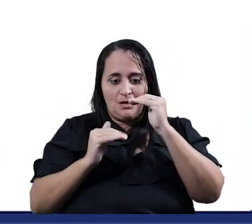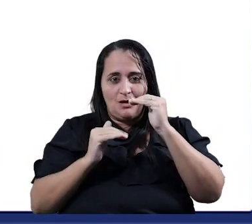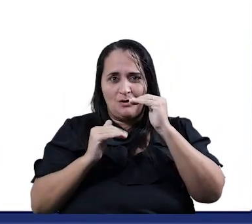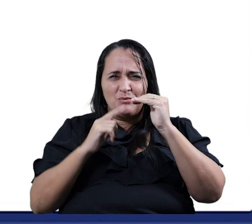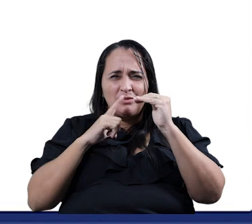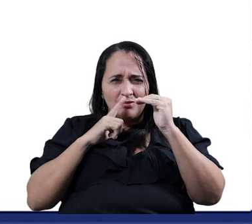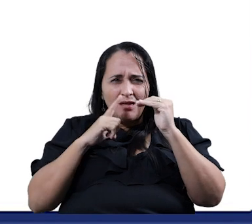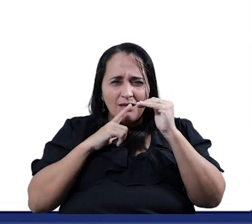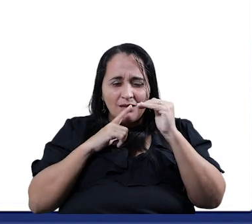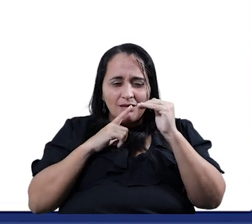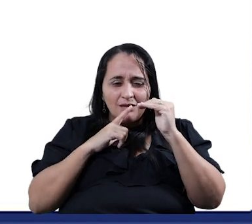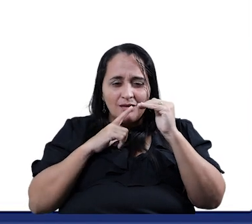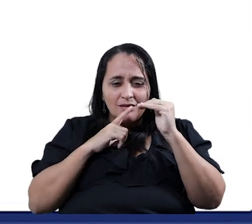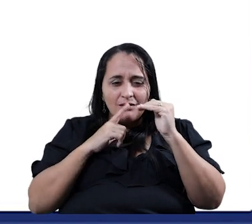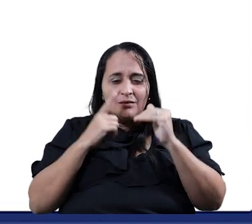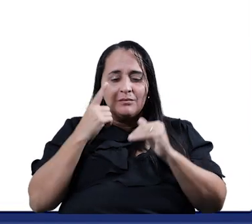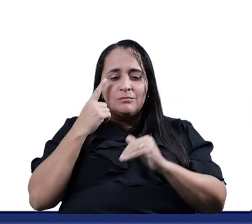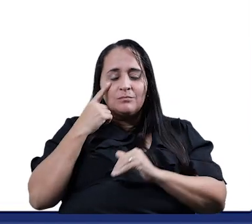Hum